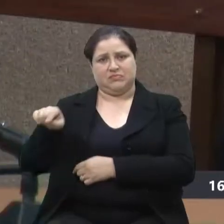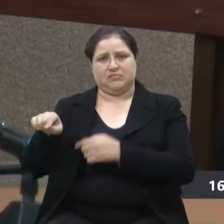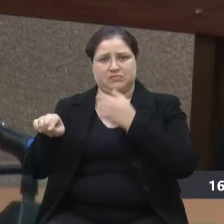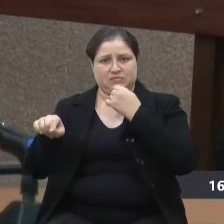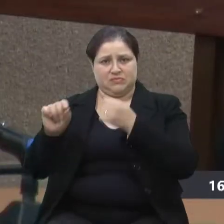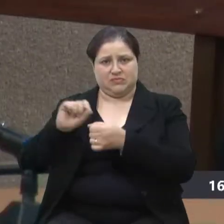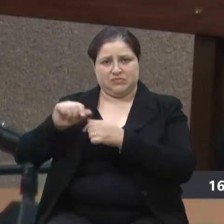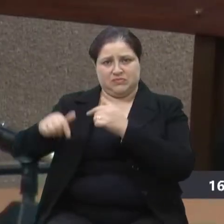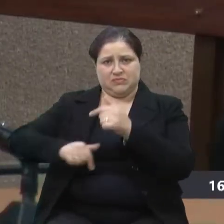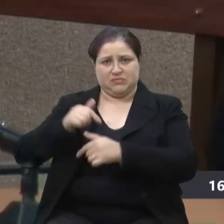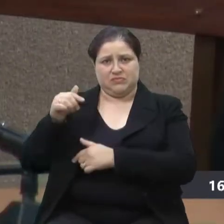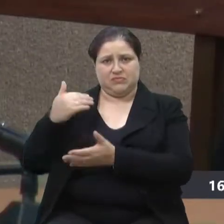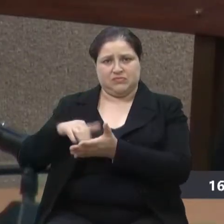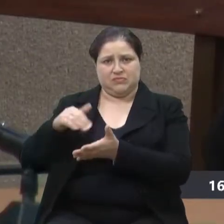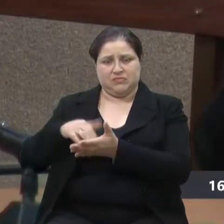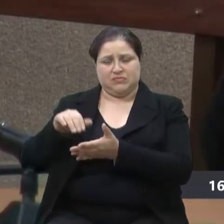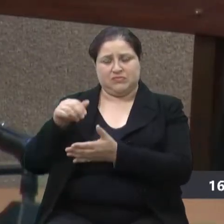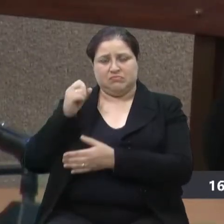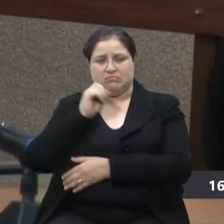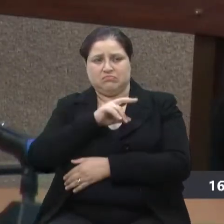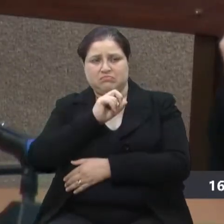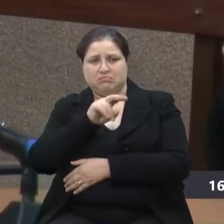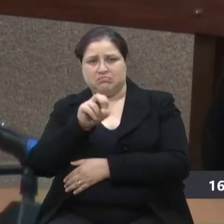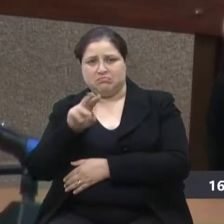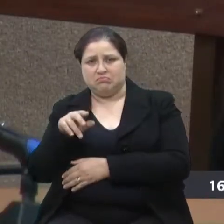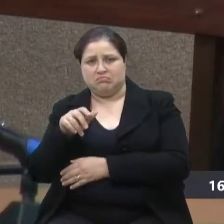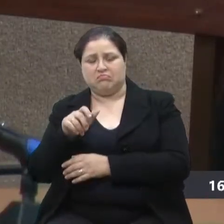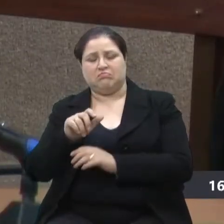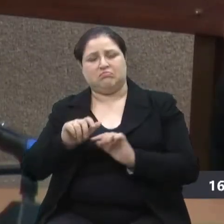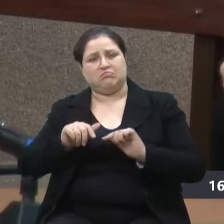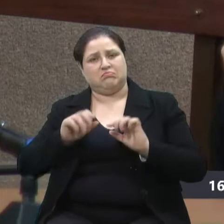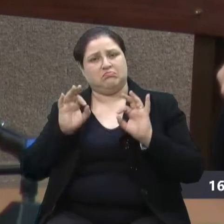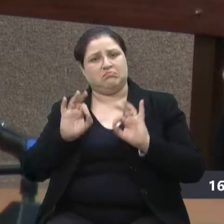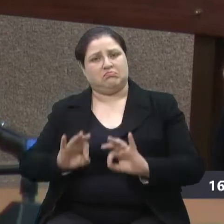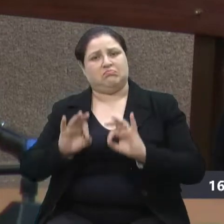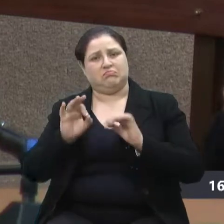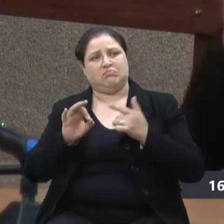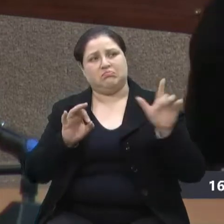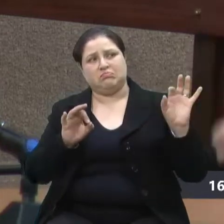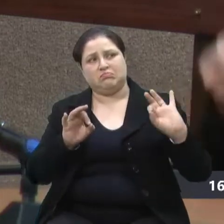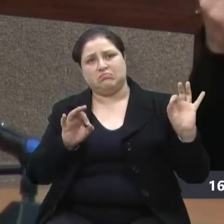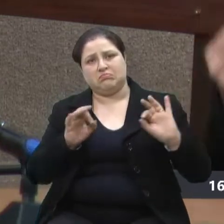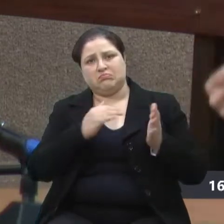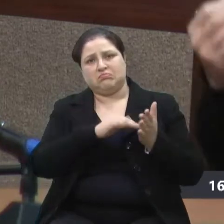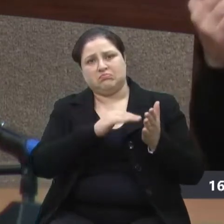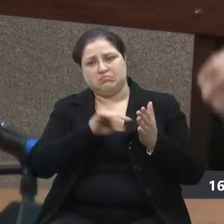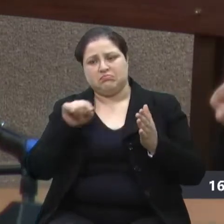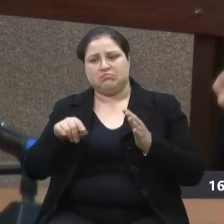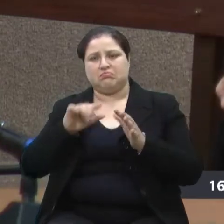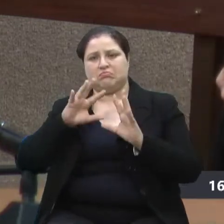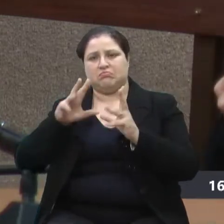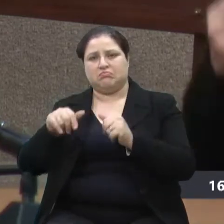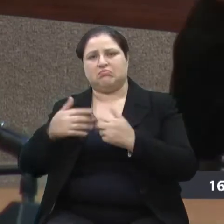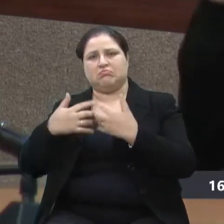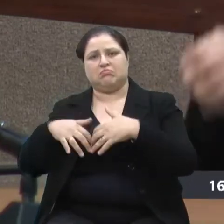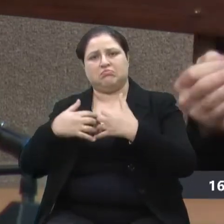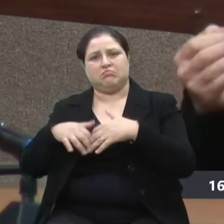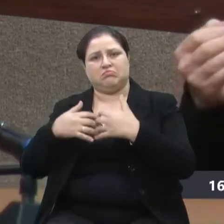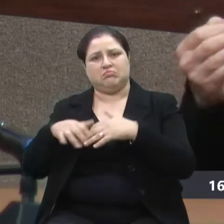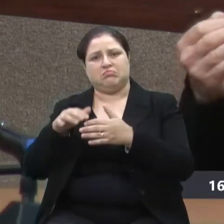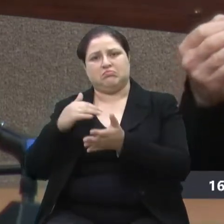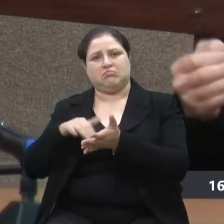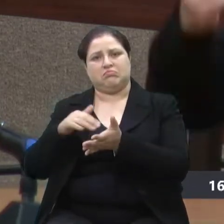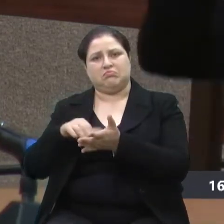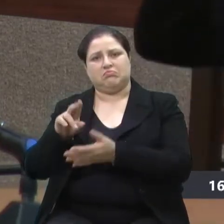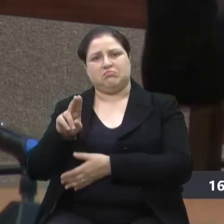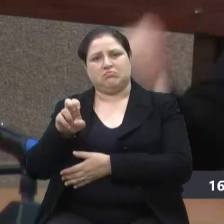fazendo na secretaria, a gente não vê tamanha competência em nenhuma outra secretaria. Tudo funciona na Secretaria do Ex. A gente precisa